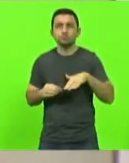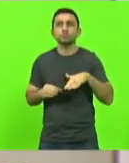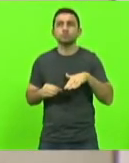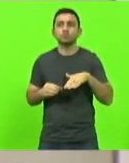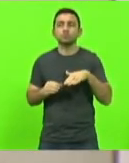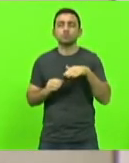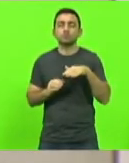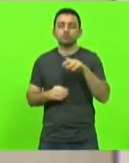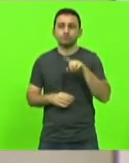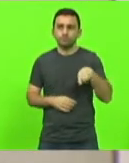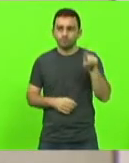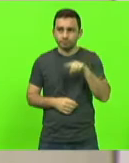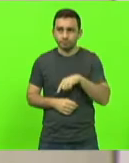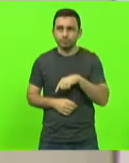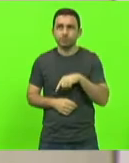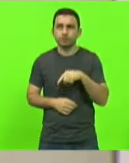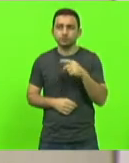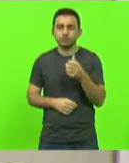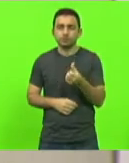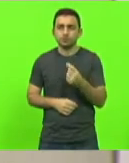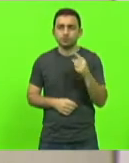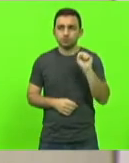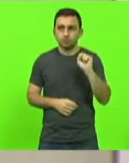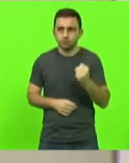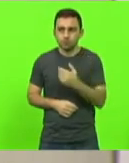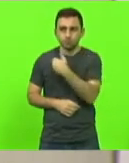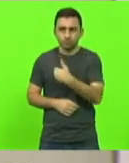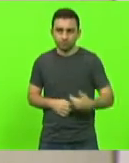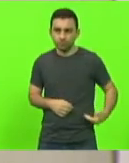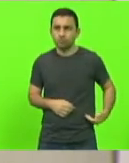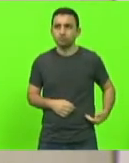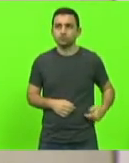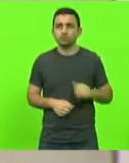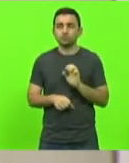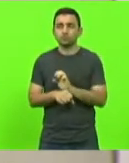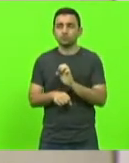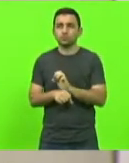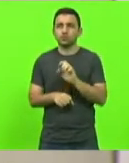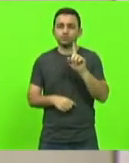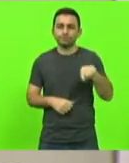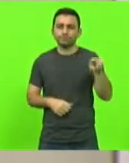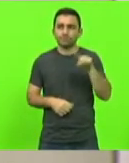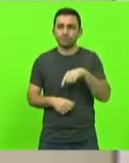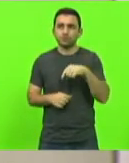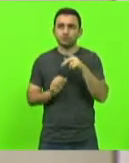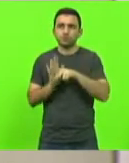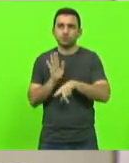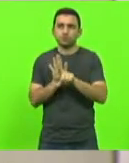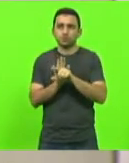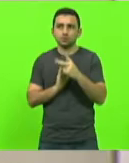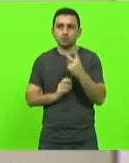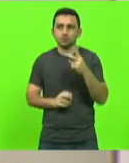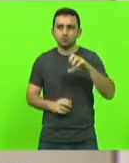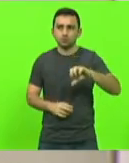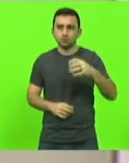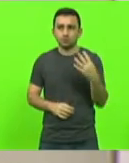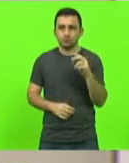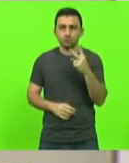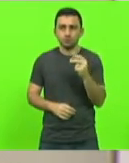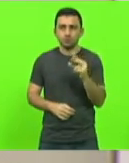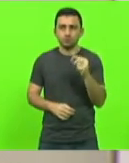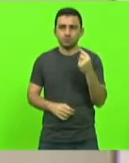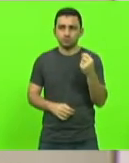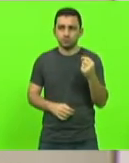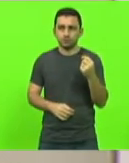veto 618, 2021, autor, governo do Estado. Veto parcial ao PL 294, 2020, de autoria do